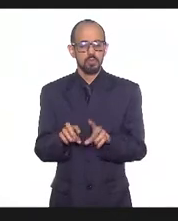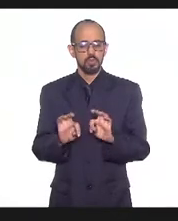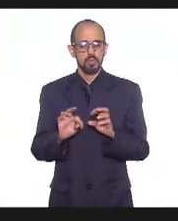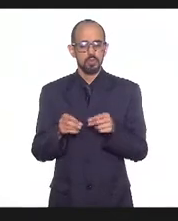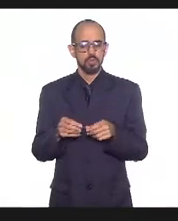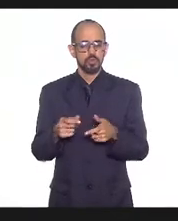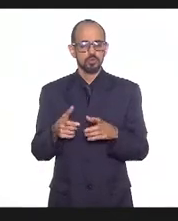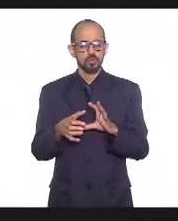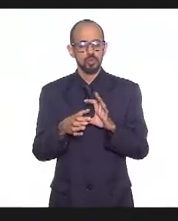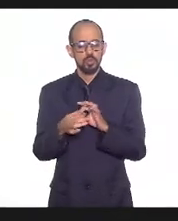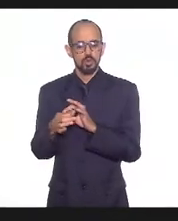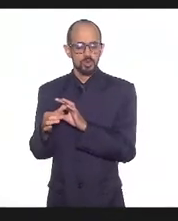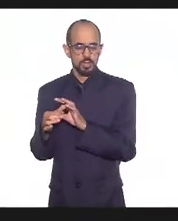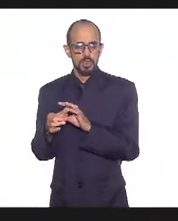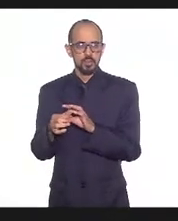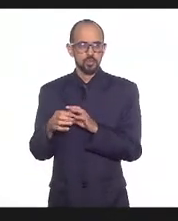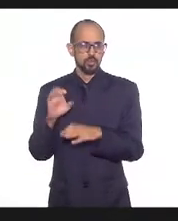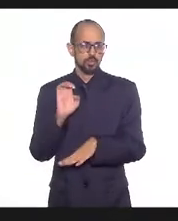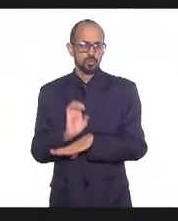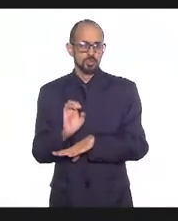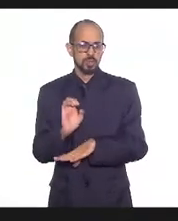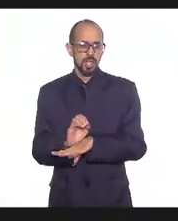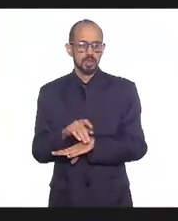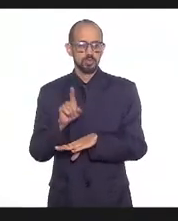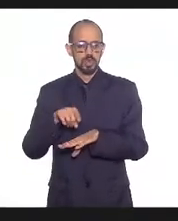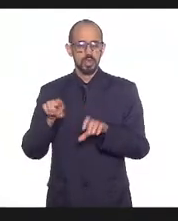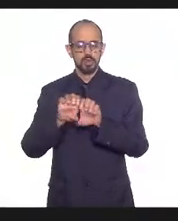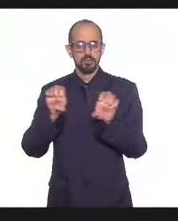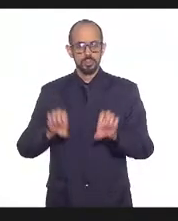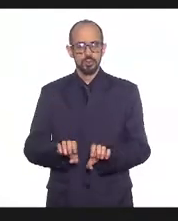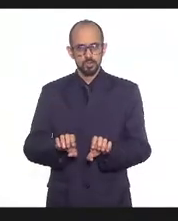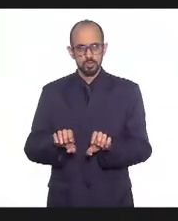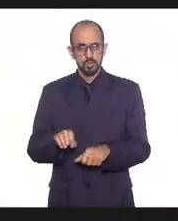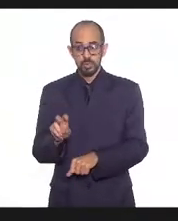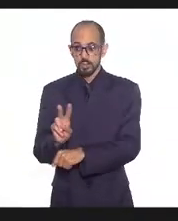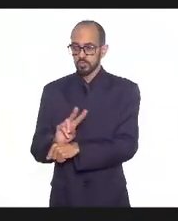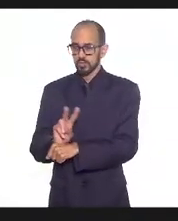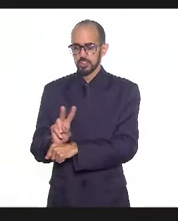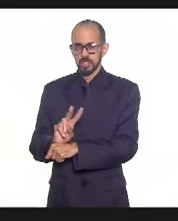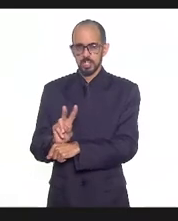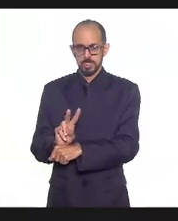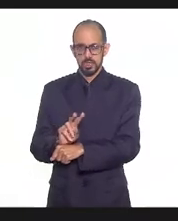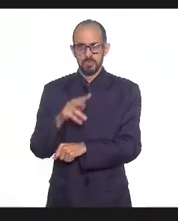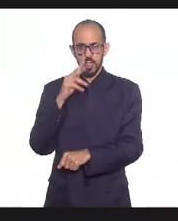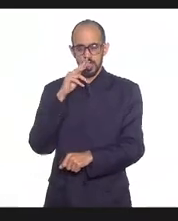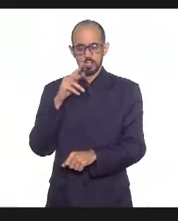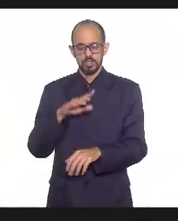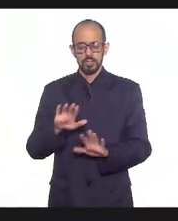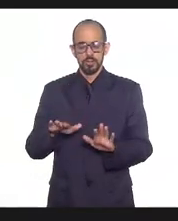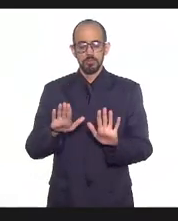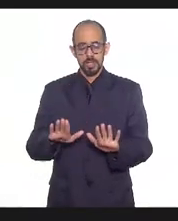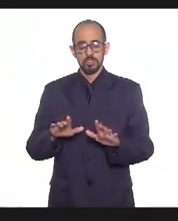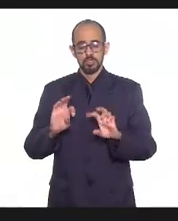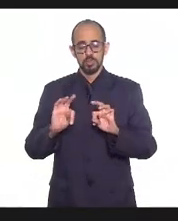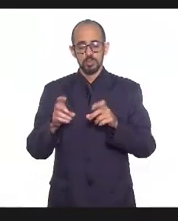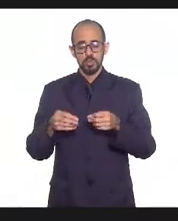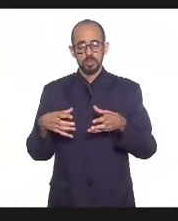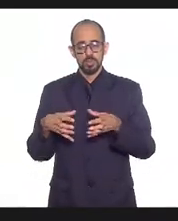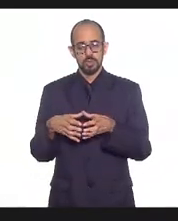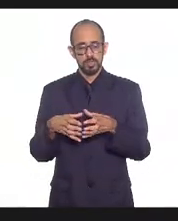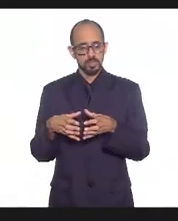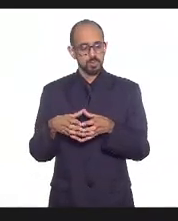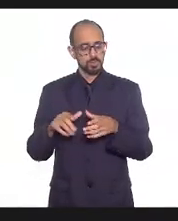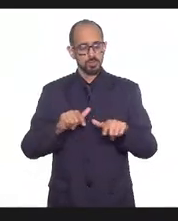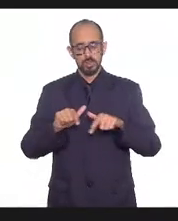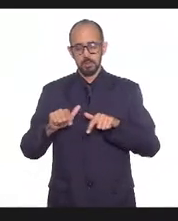no estado de uma estruturação de fortalecimento das vigilâncias mas todas as equipes trabalharam ao extremo para